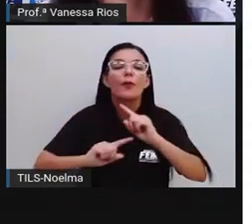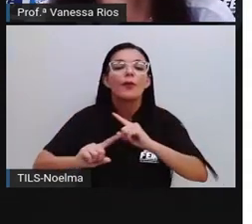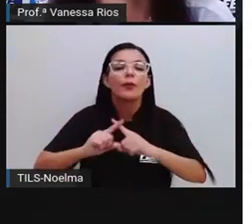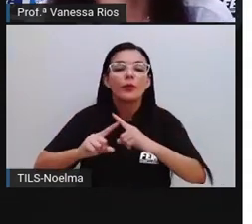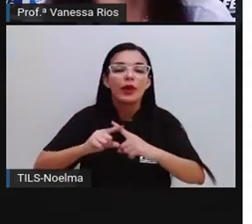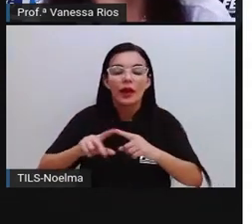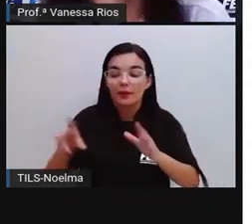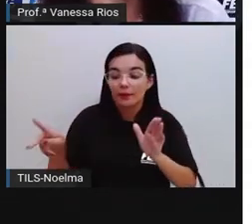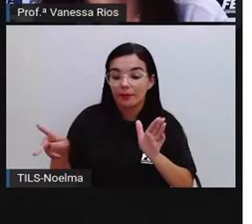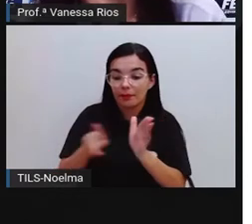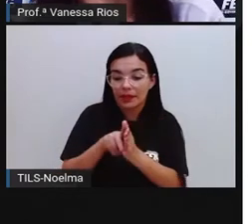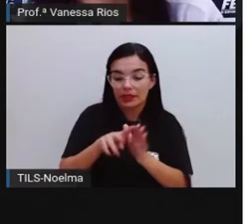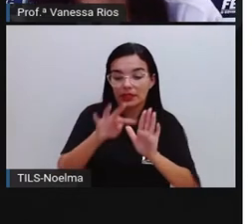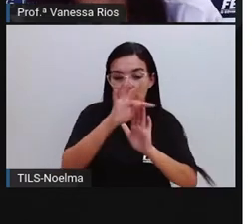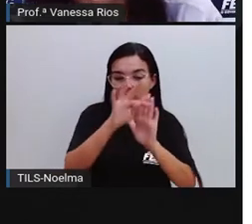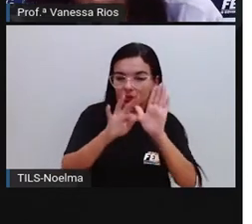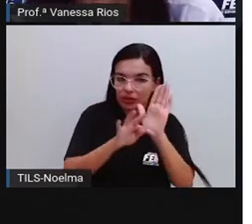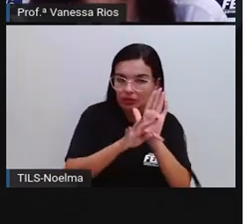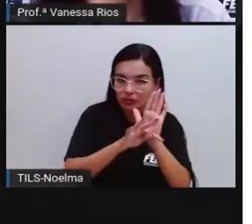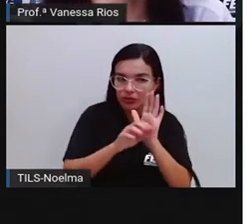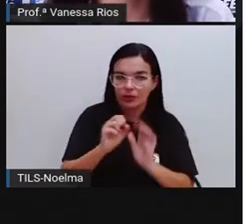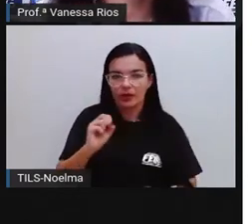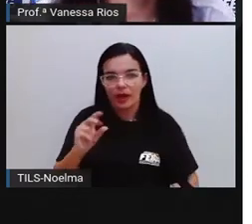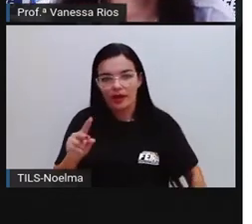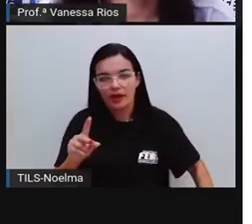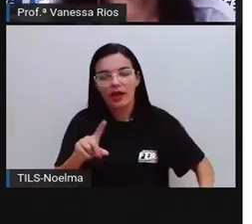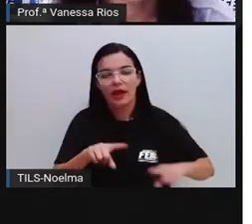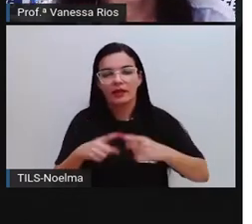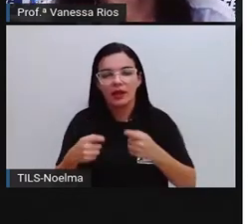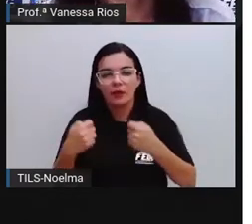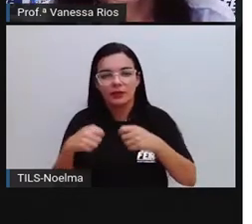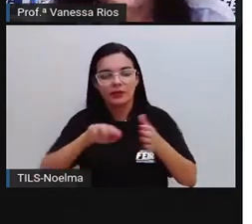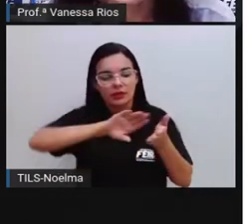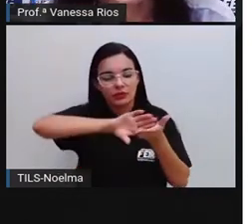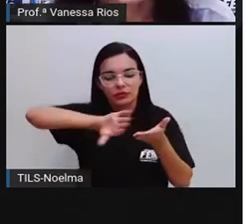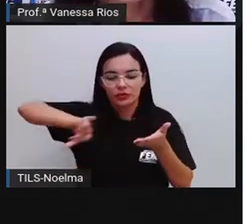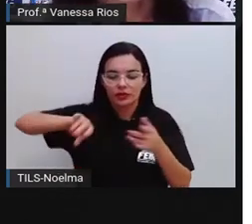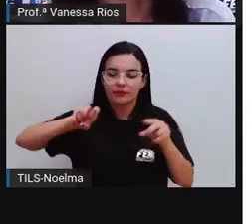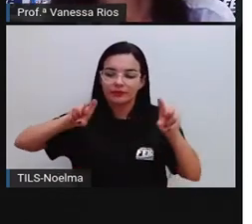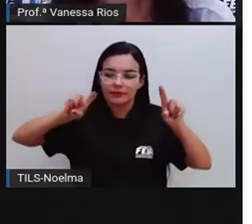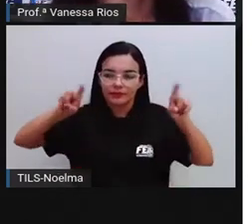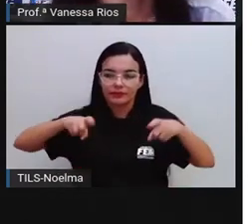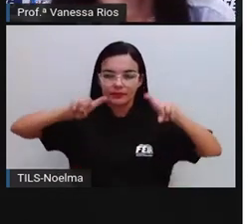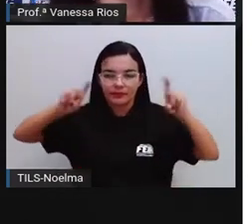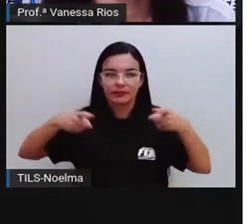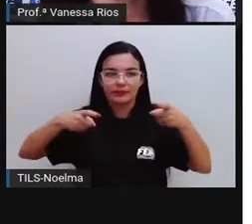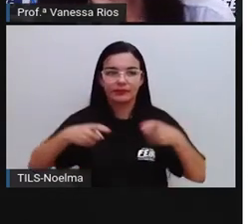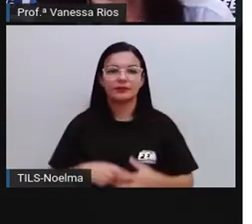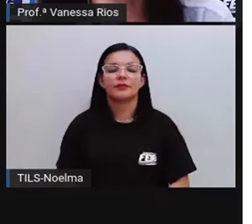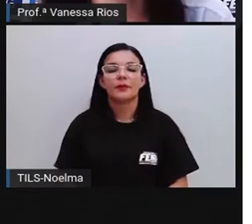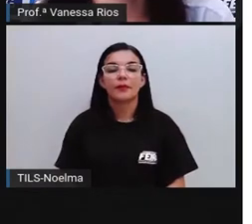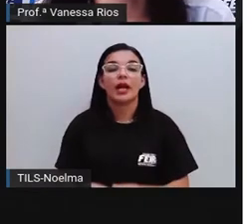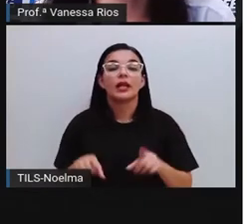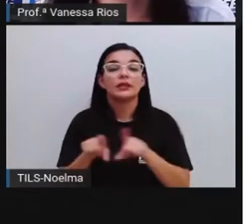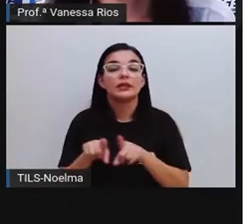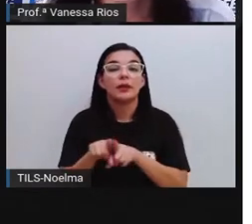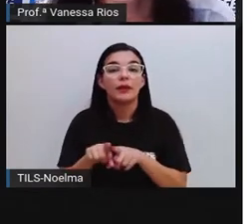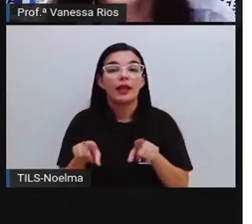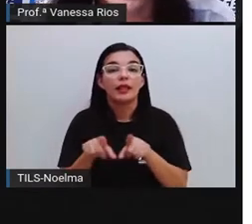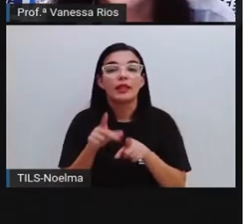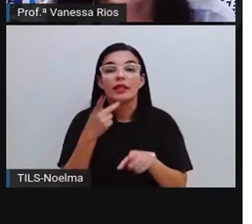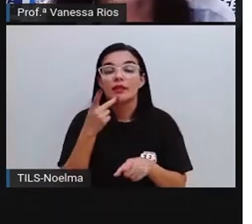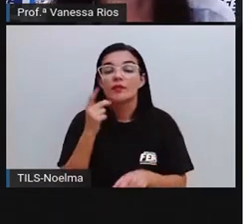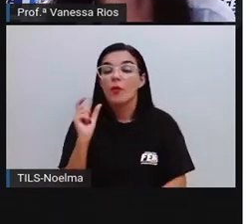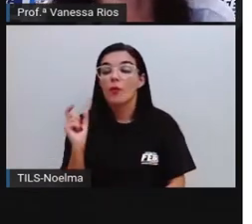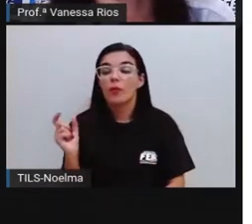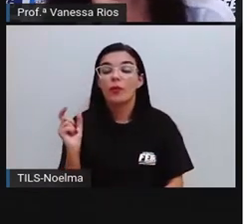trechos retirados do texto. Então, por isso que está aí entre aspas, tá certo? E a Pró também destacou aí,